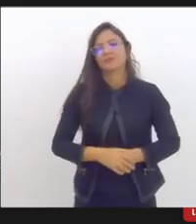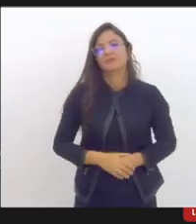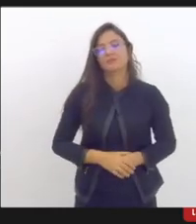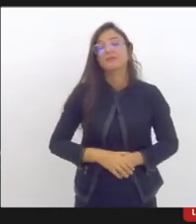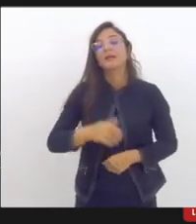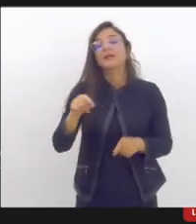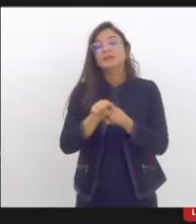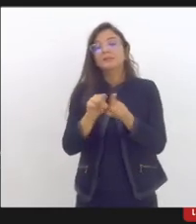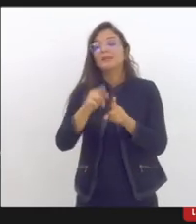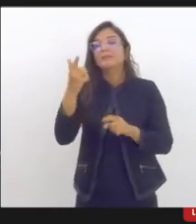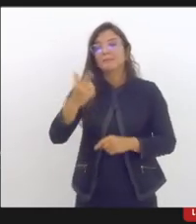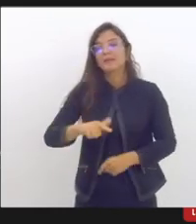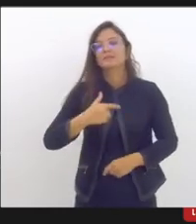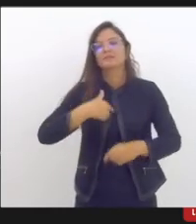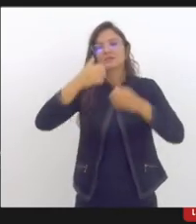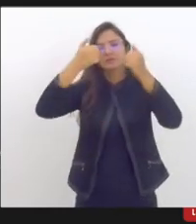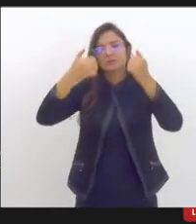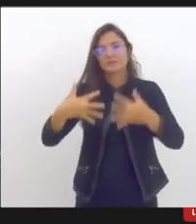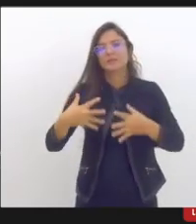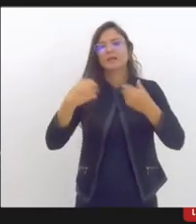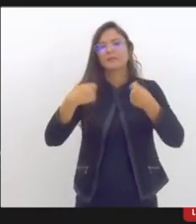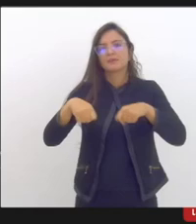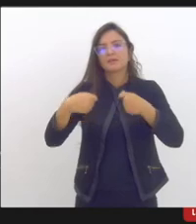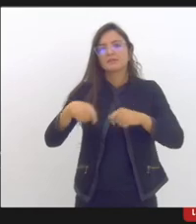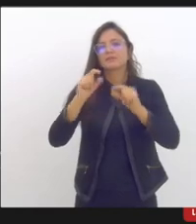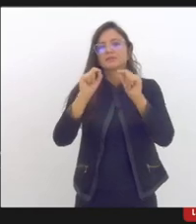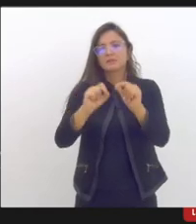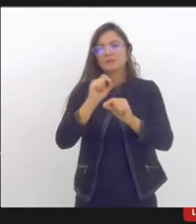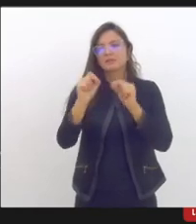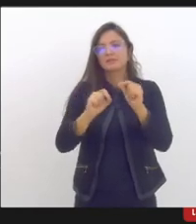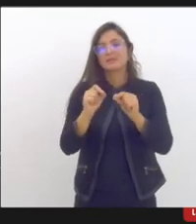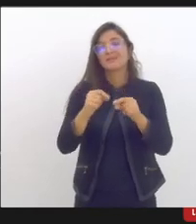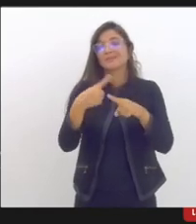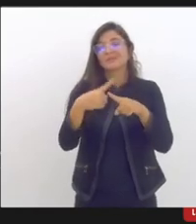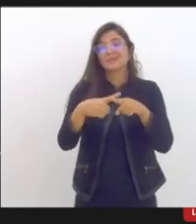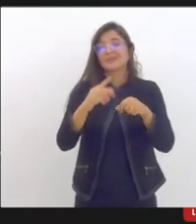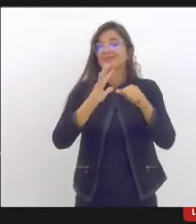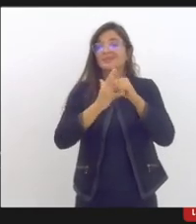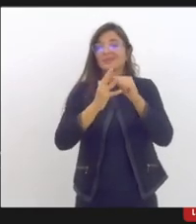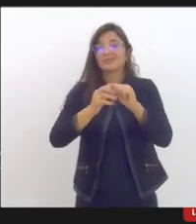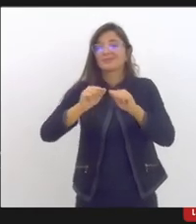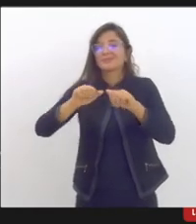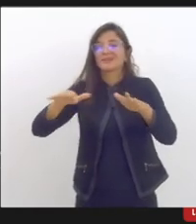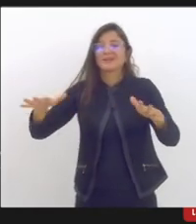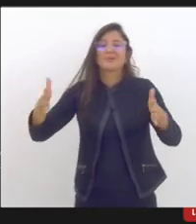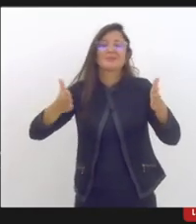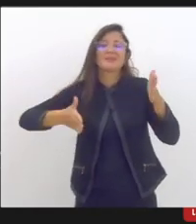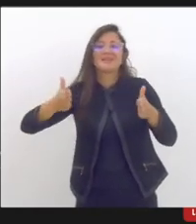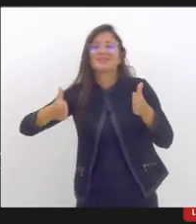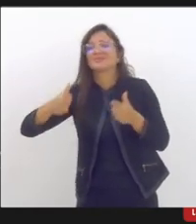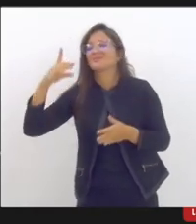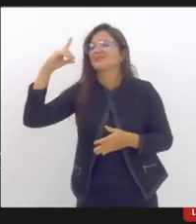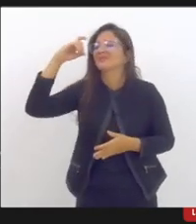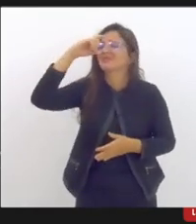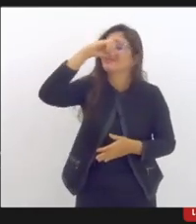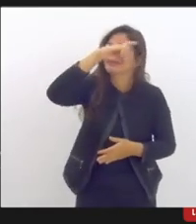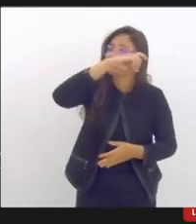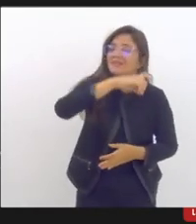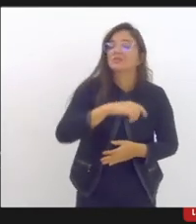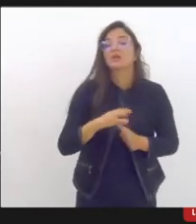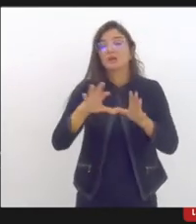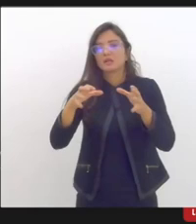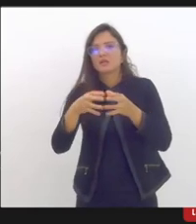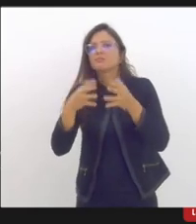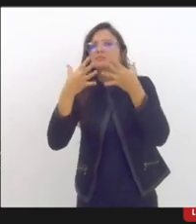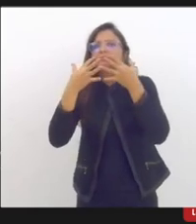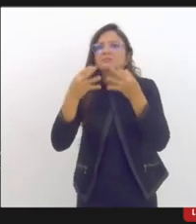de citar que, considerando todo o contexto pandêmico, a nossa equipe, né? Esteve aí bastante atenta à